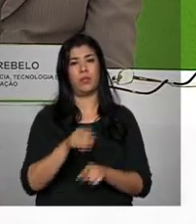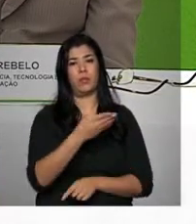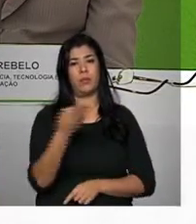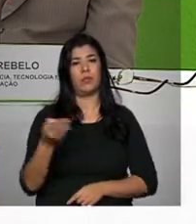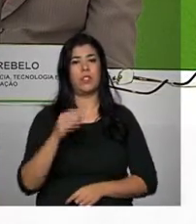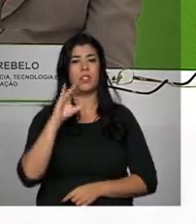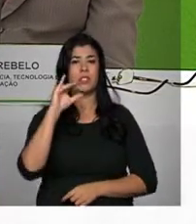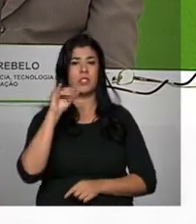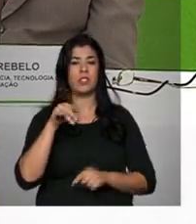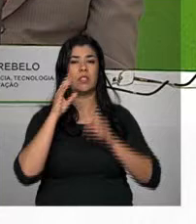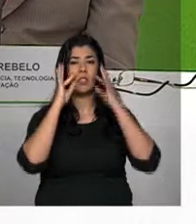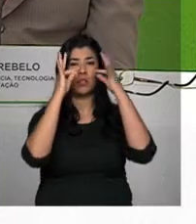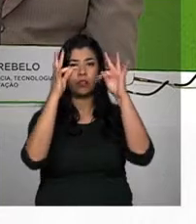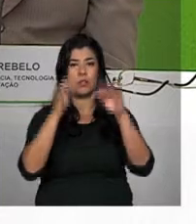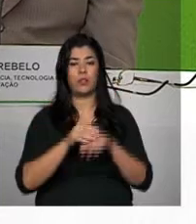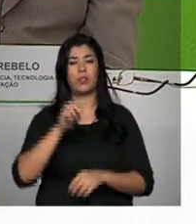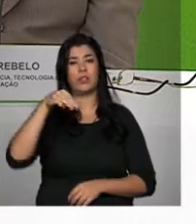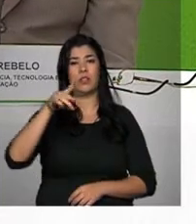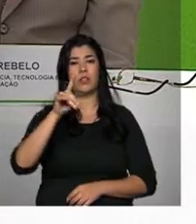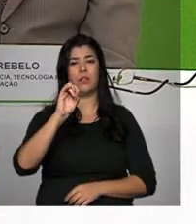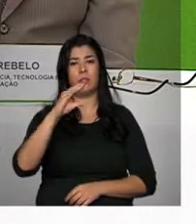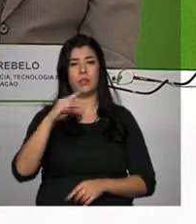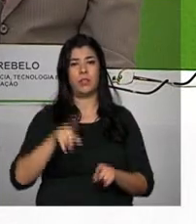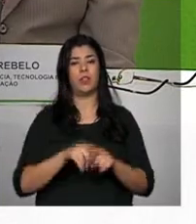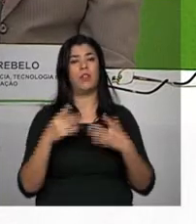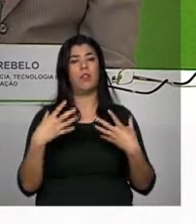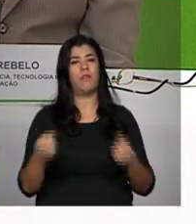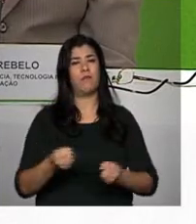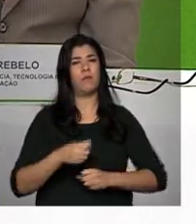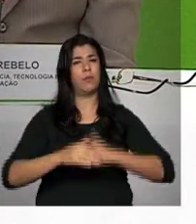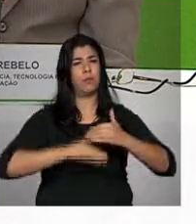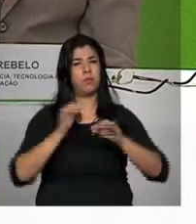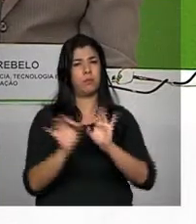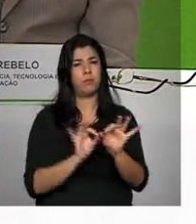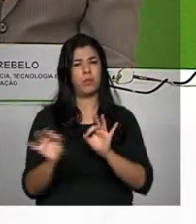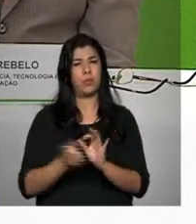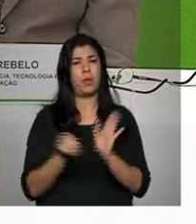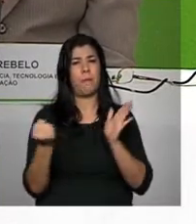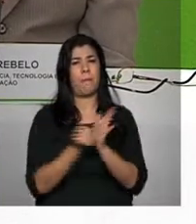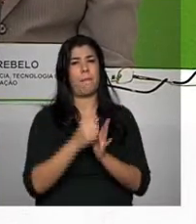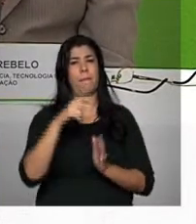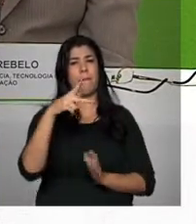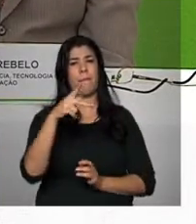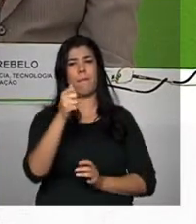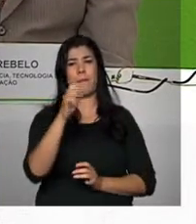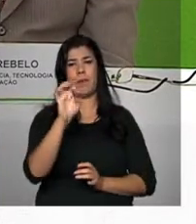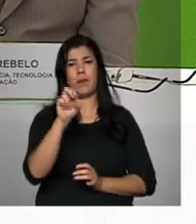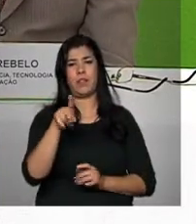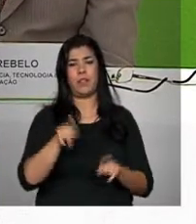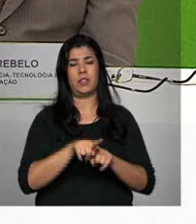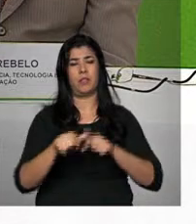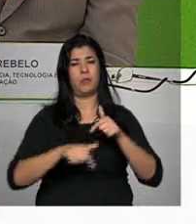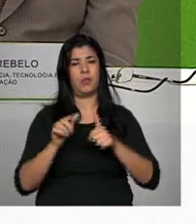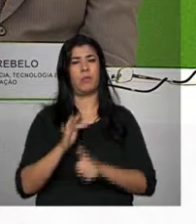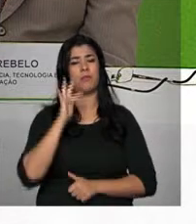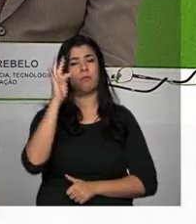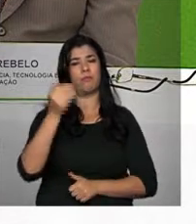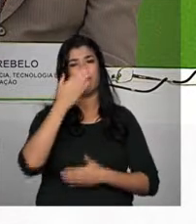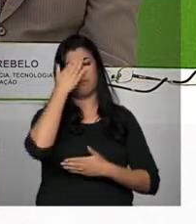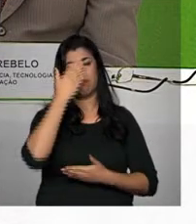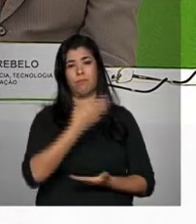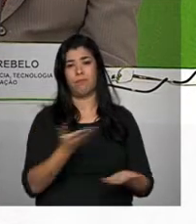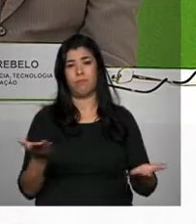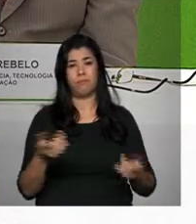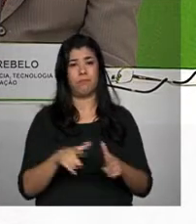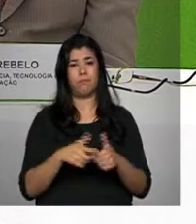Tecnologia, a Indústria e Comércio, e agora vamos para as rotinas de patentes. Tem muita coisa boa para ser feita no país e muito trabalho pela frente. Então é isso, acho